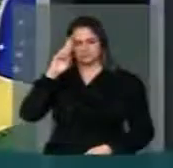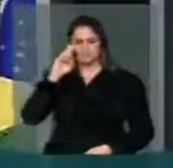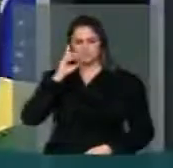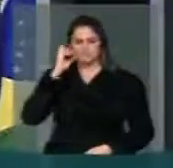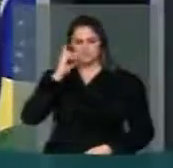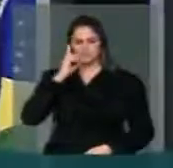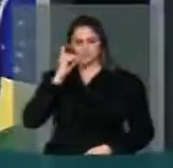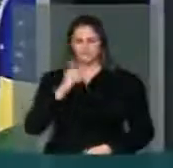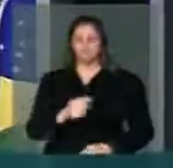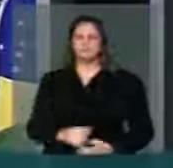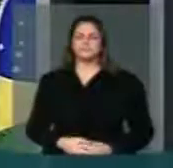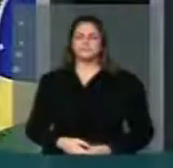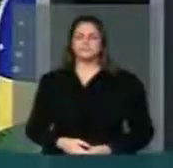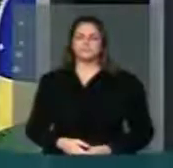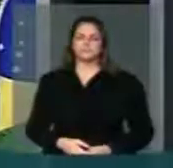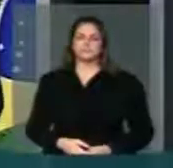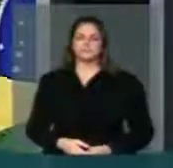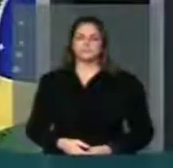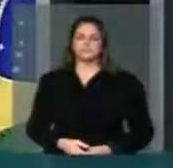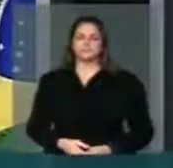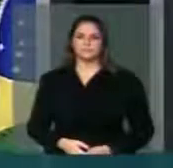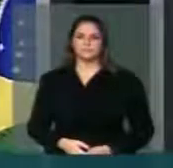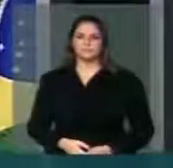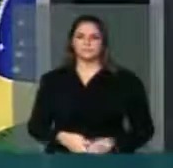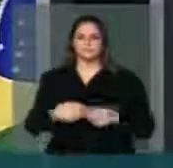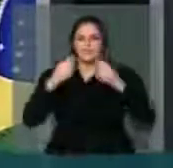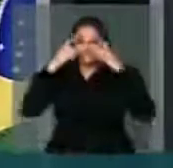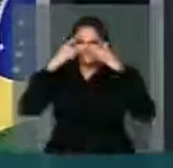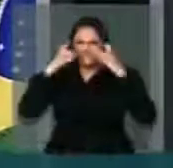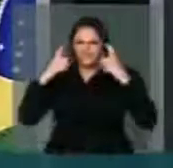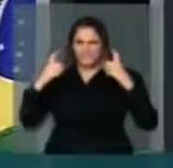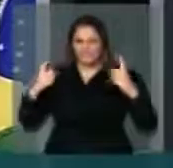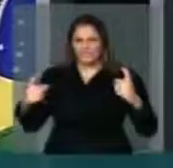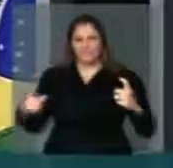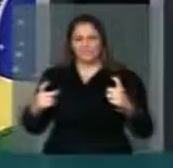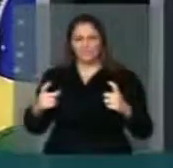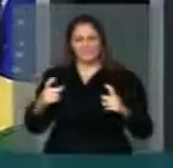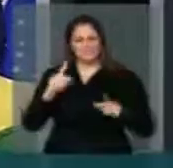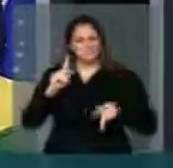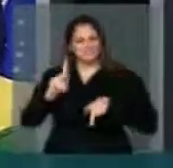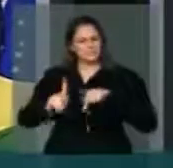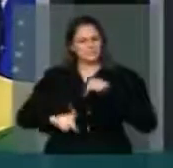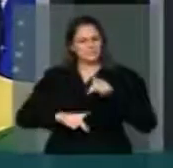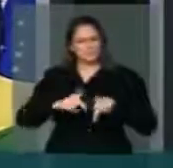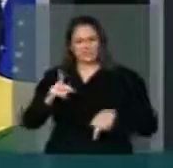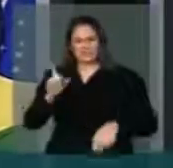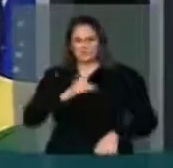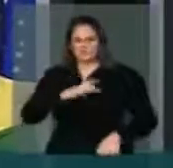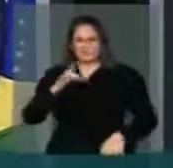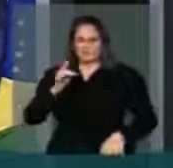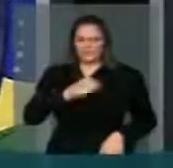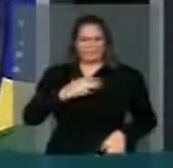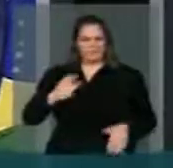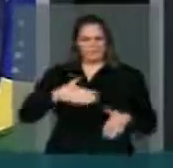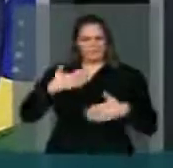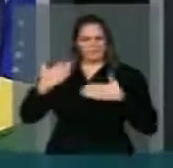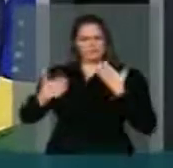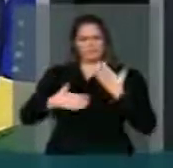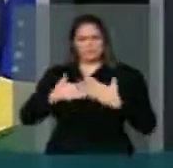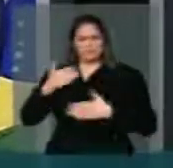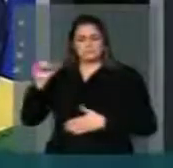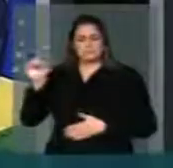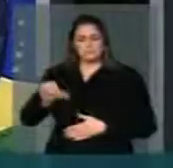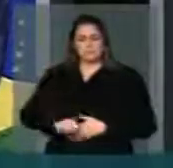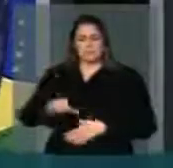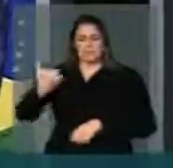violência cada vez mais amedronta e apavora os habitantes da cidade de São Luís,